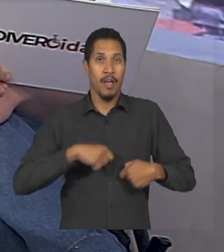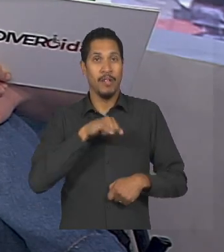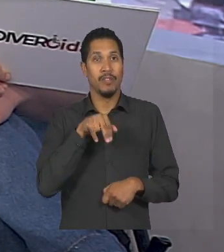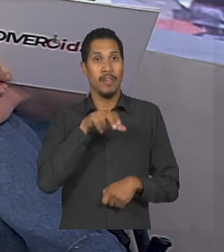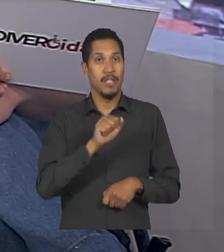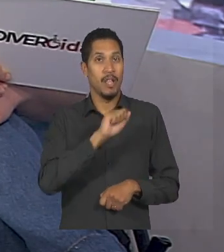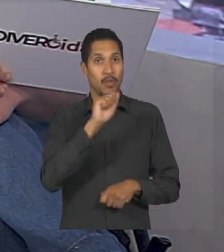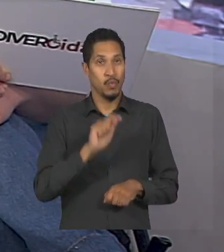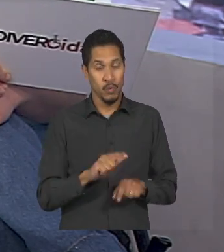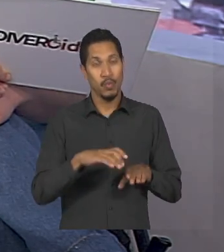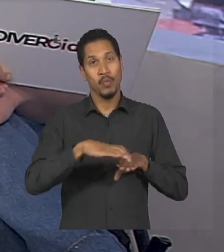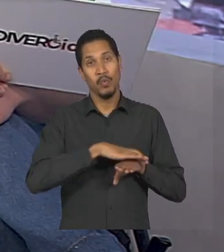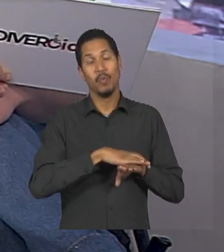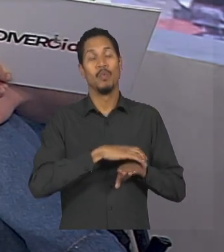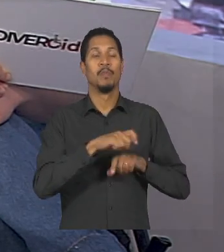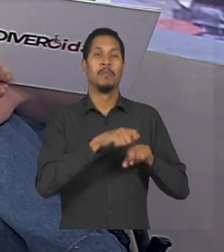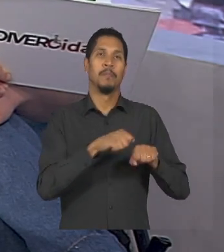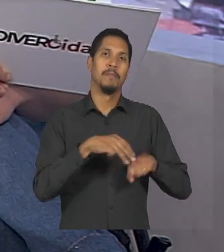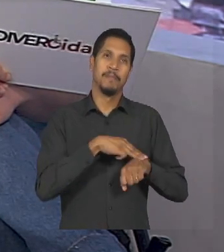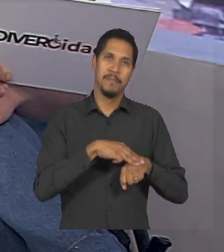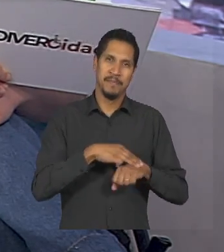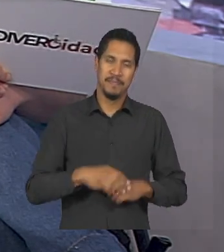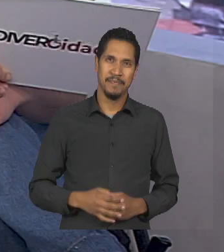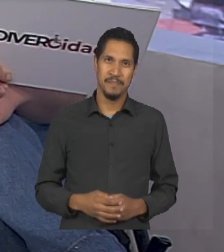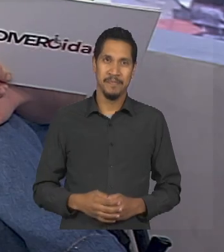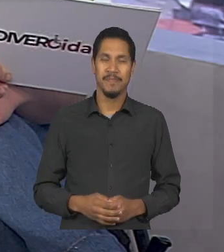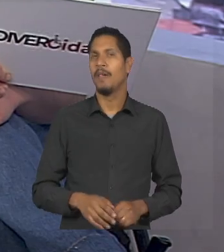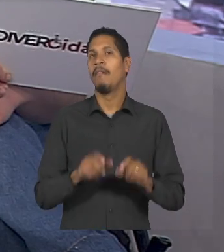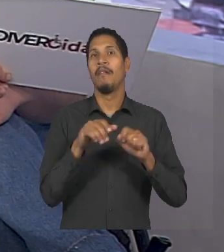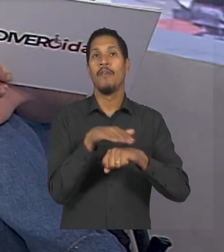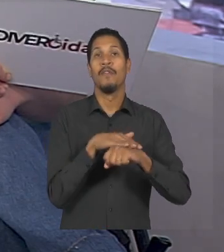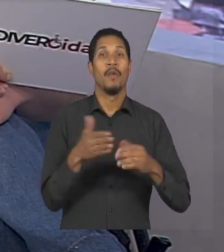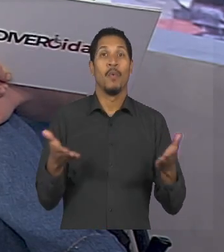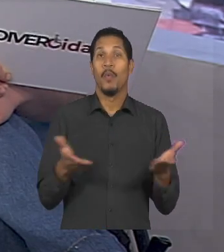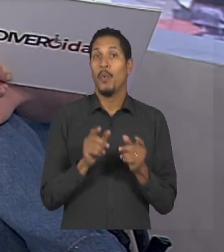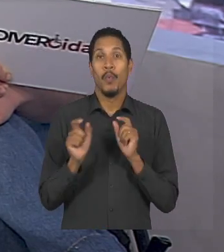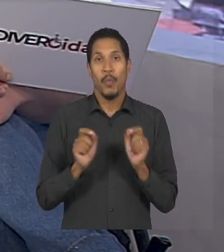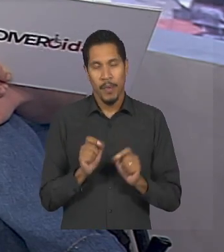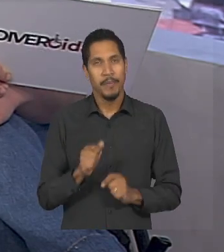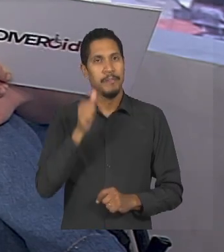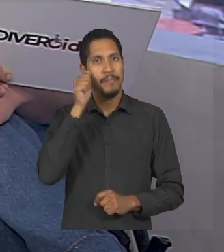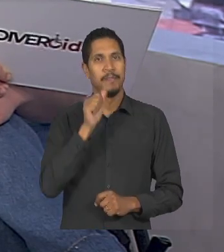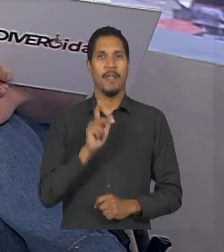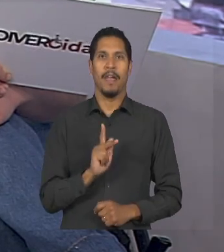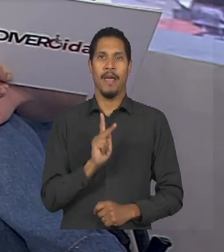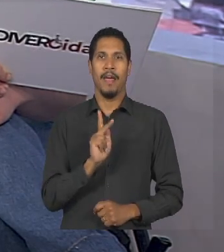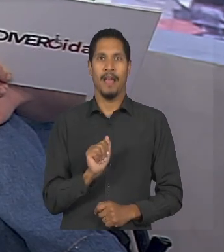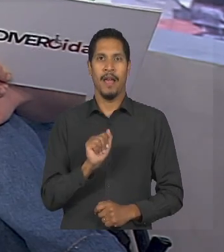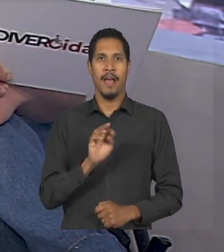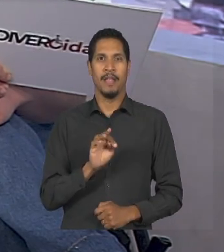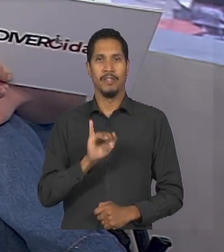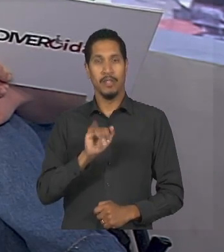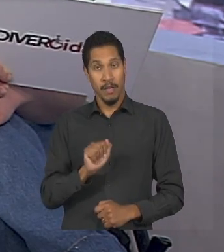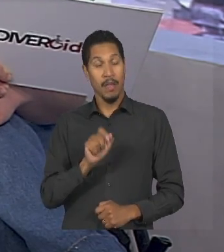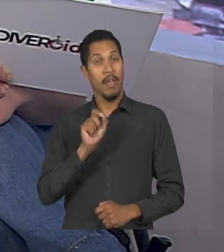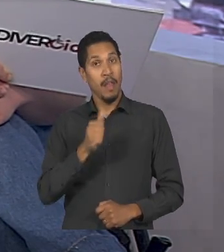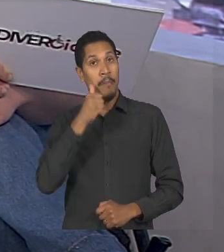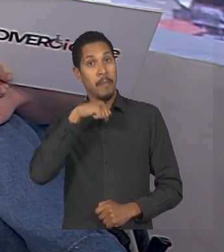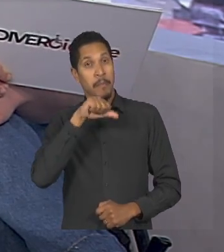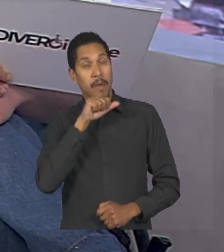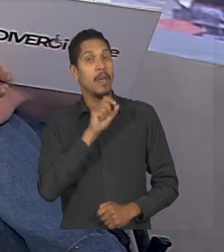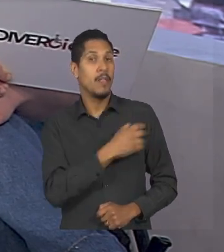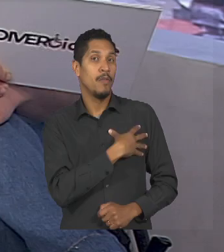jeans azul e um tênis marrom. Quem vai conversar conosco é a Cátia Apolinário mãe do Benício e do